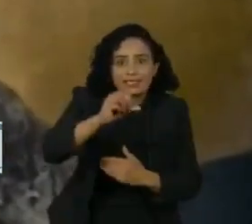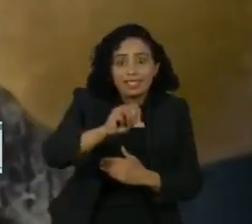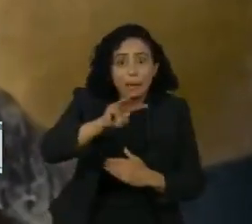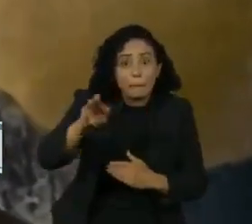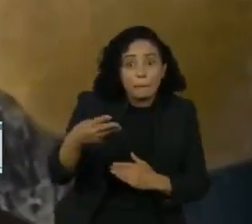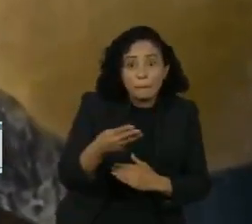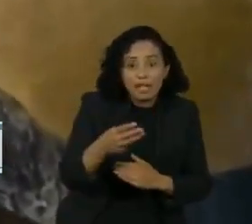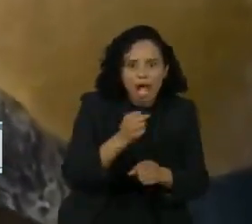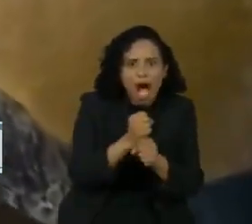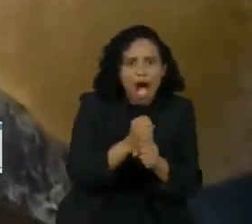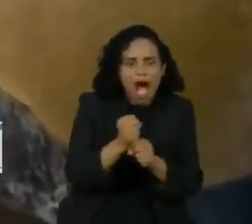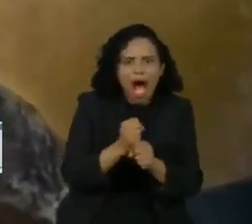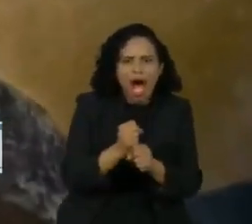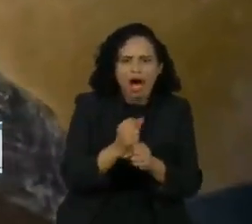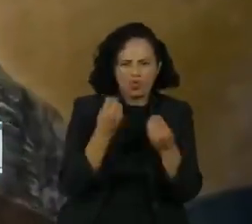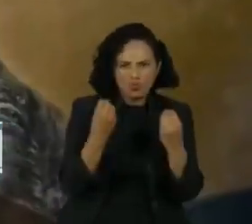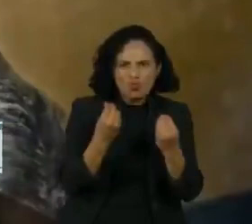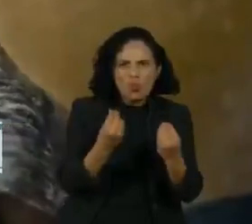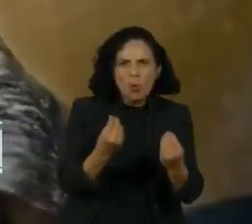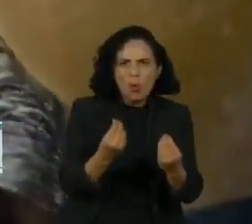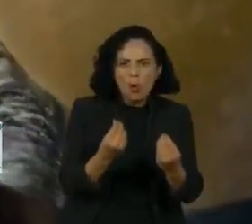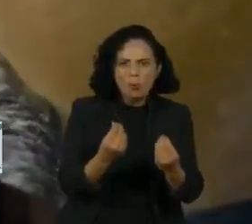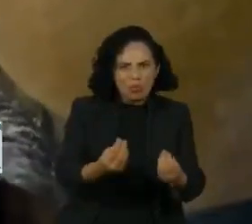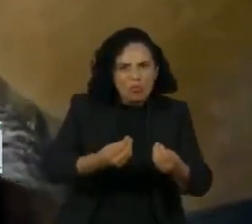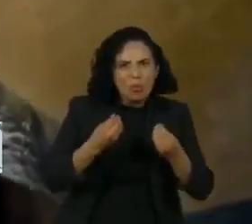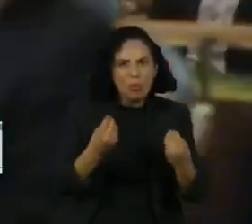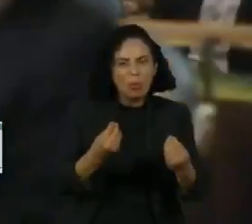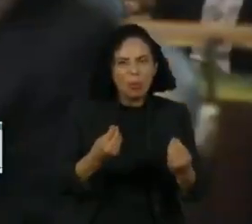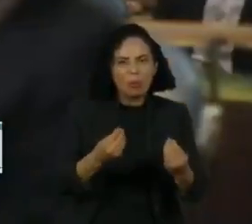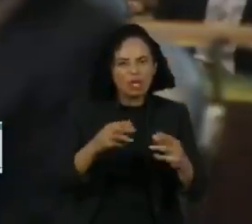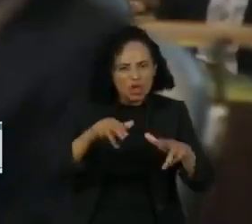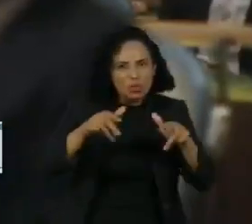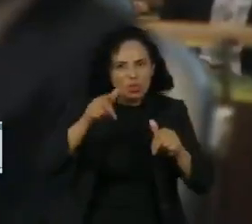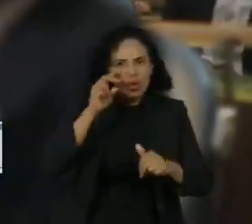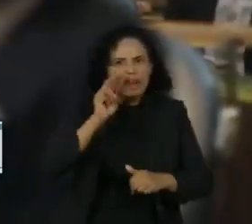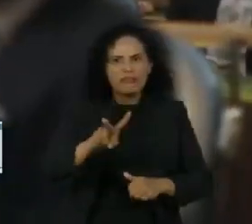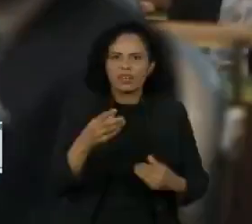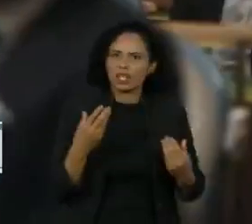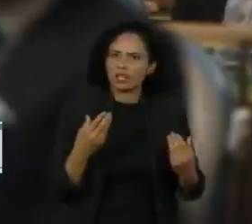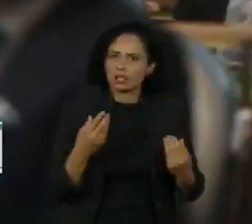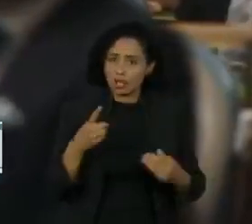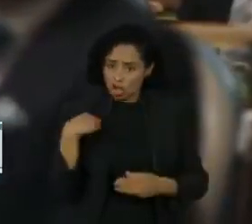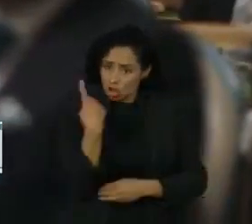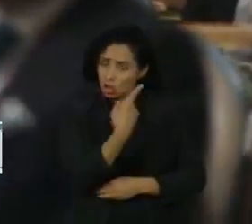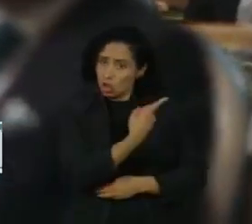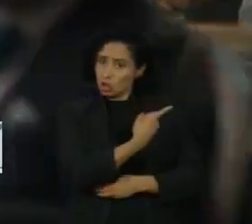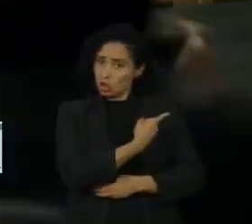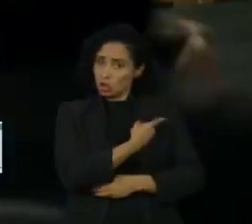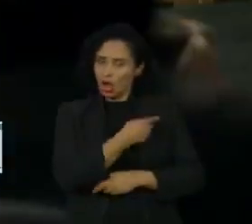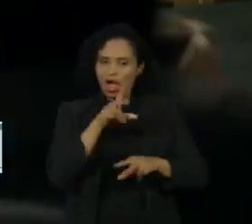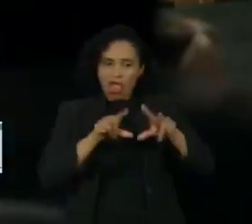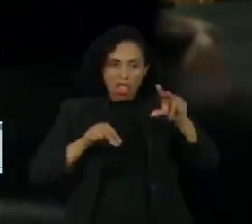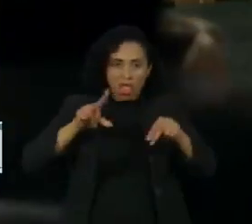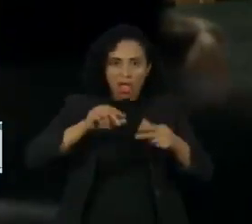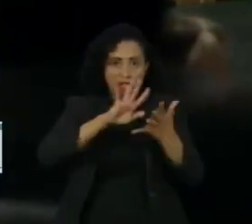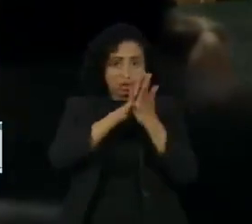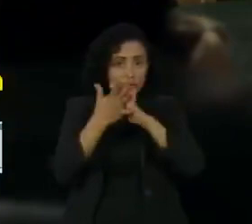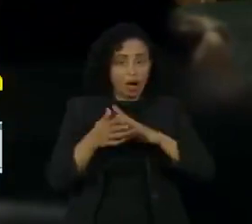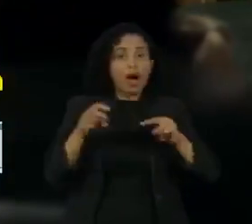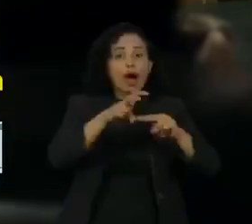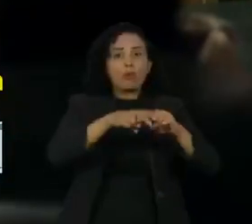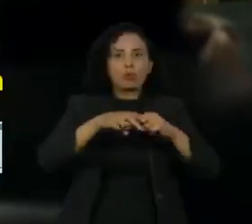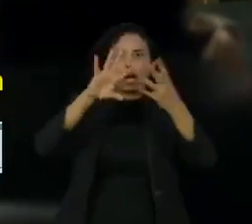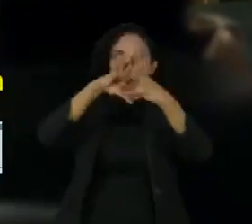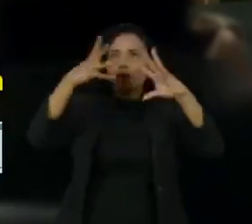que eu já ouvi. Pelo menos nós tínhamos um asteroide. Qual é a sua culpa? Você está indo para um desastre climático,